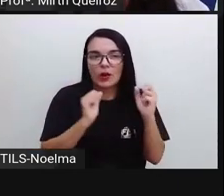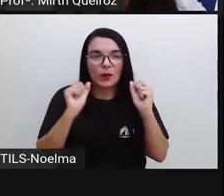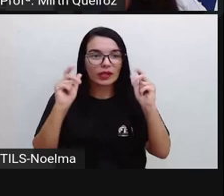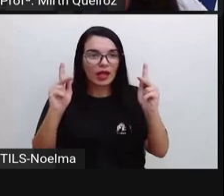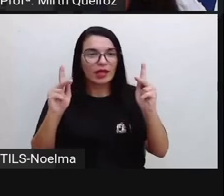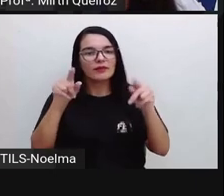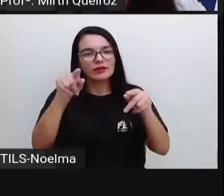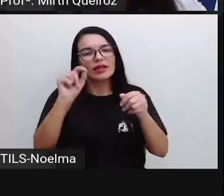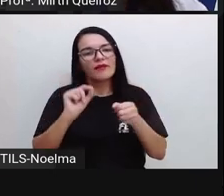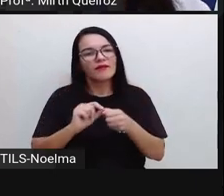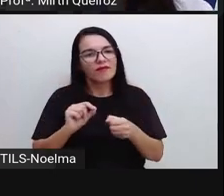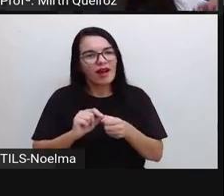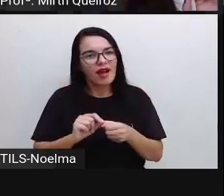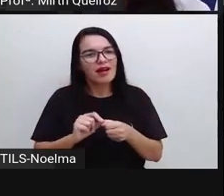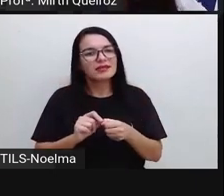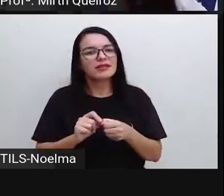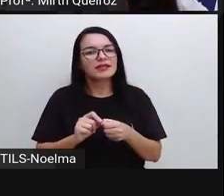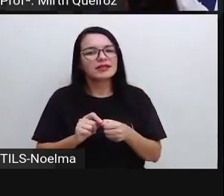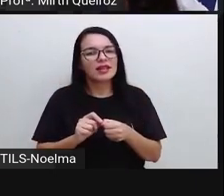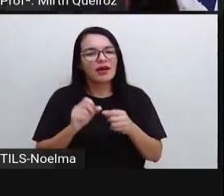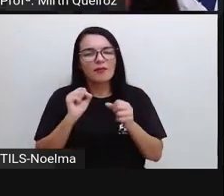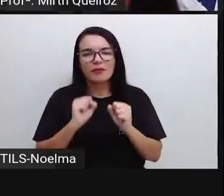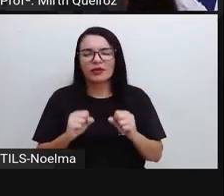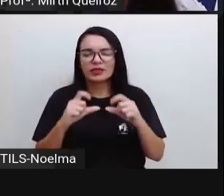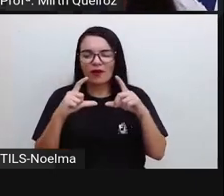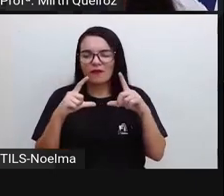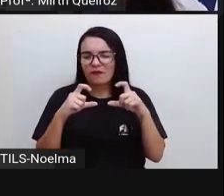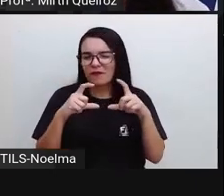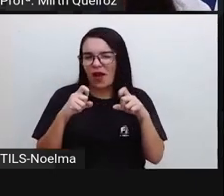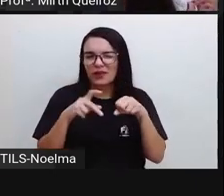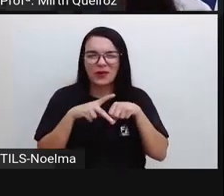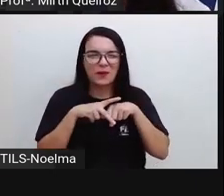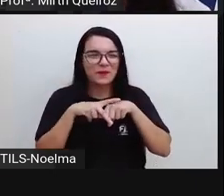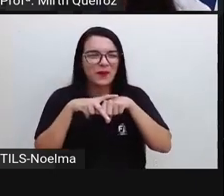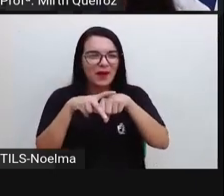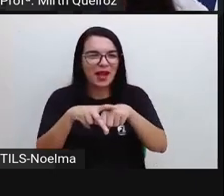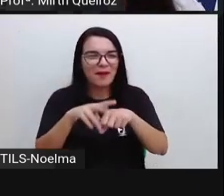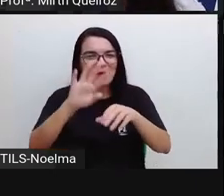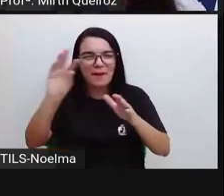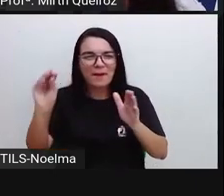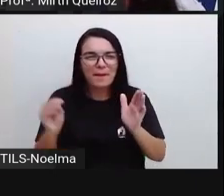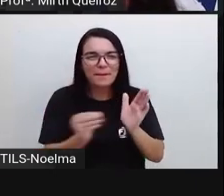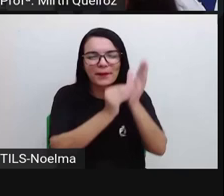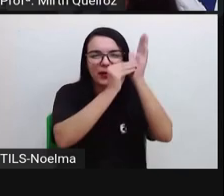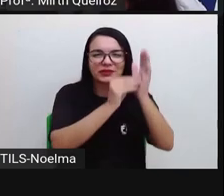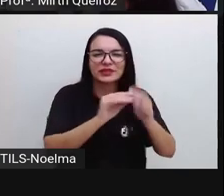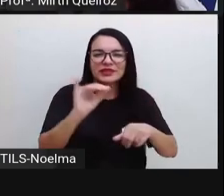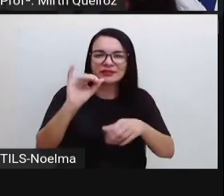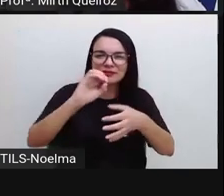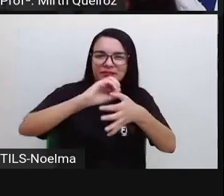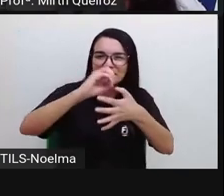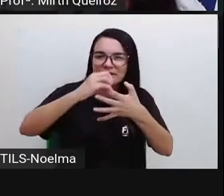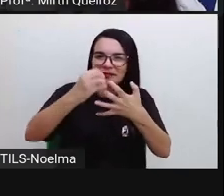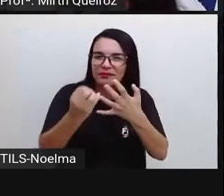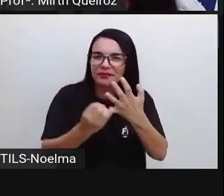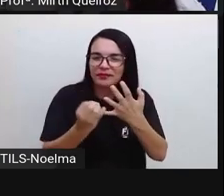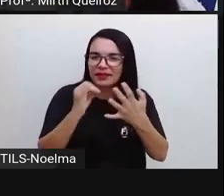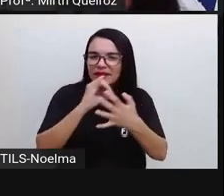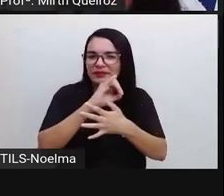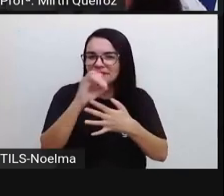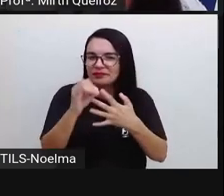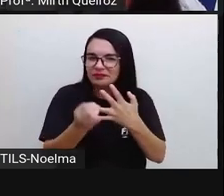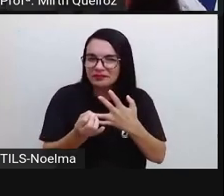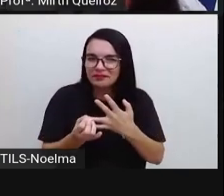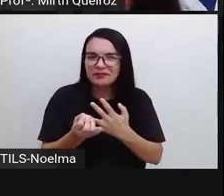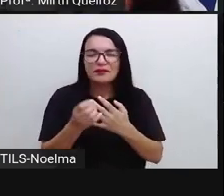Então, façam aí, tirem fotos do seu poema, poste aí nas redes sociais, lembre aí de colocar o seu nomezinho lá,